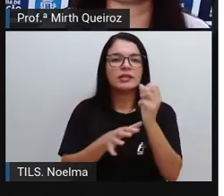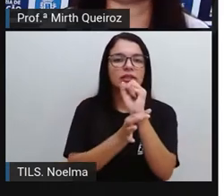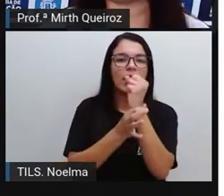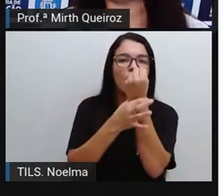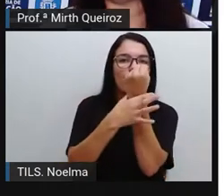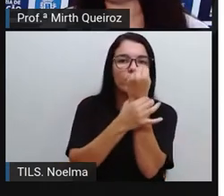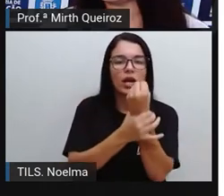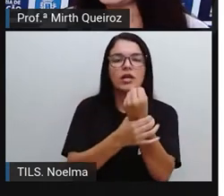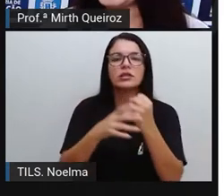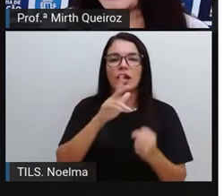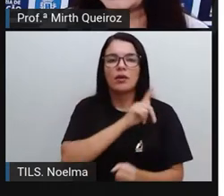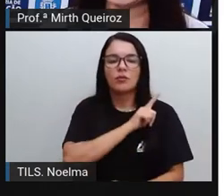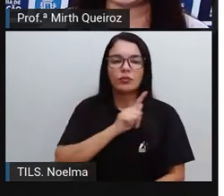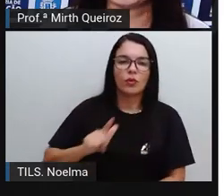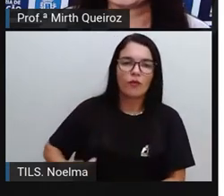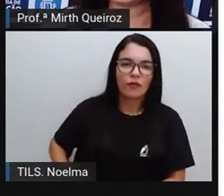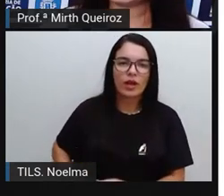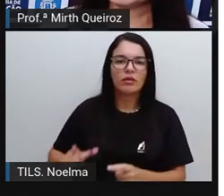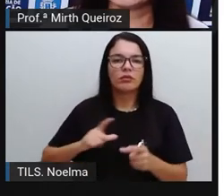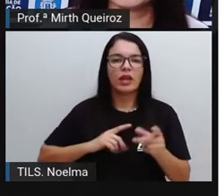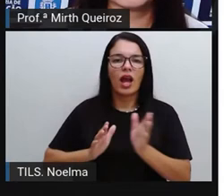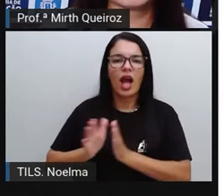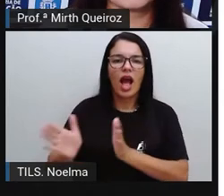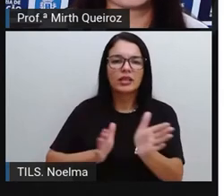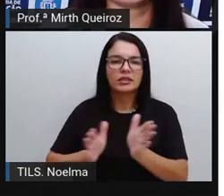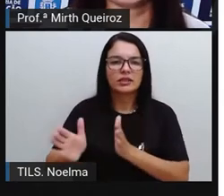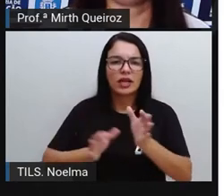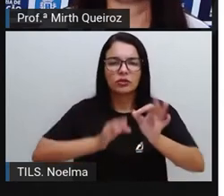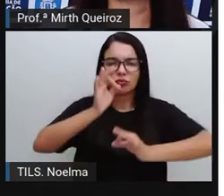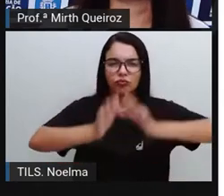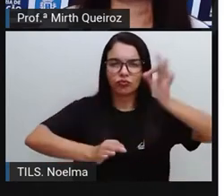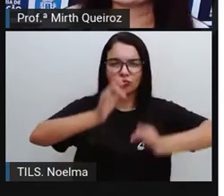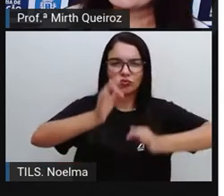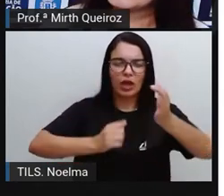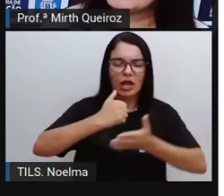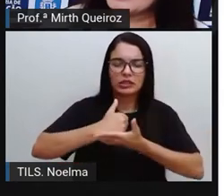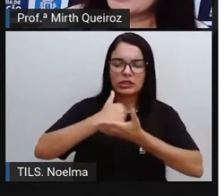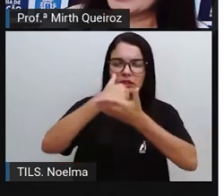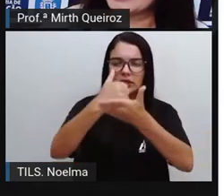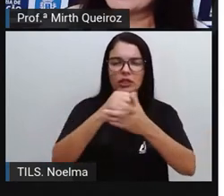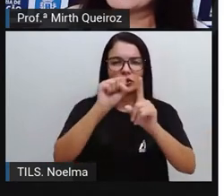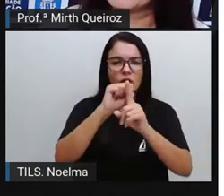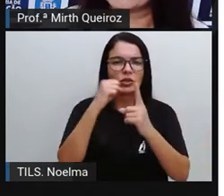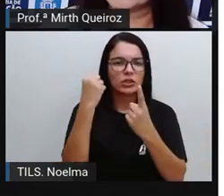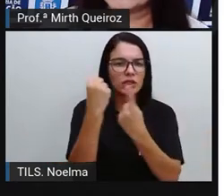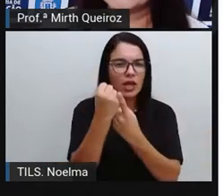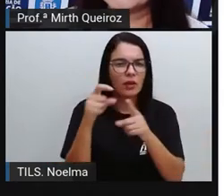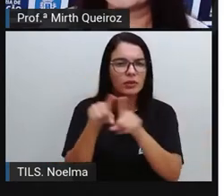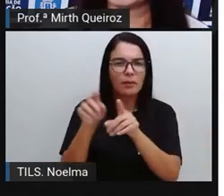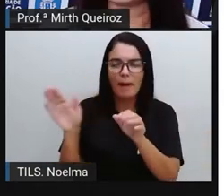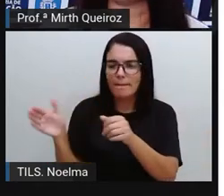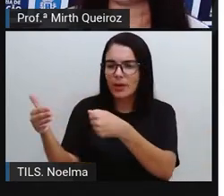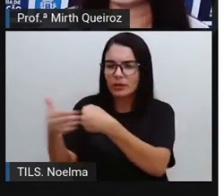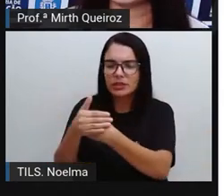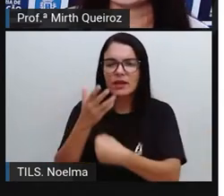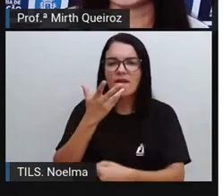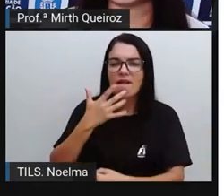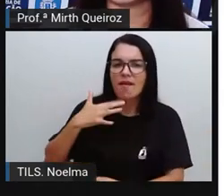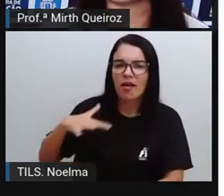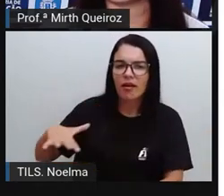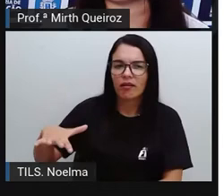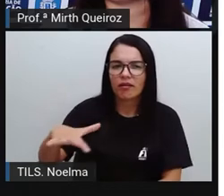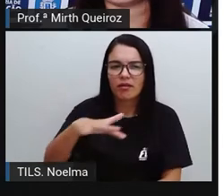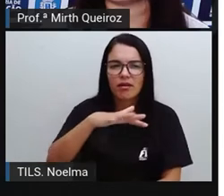Acesso ao sistema judiciário Assistência social Proteção A criança E ao adolescente A inclusão De